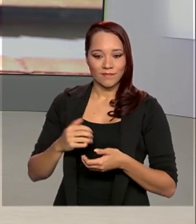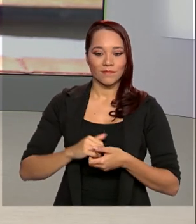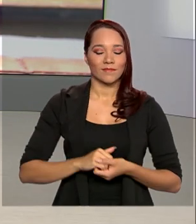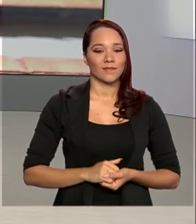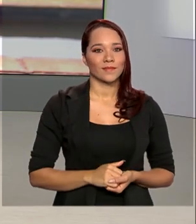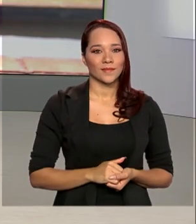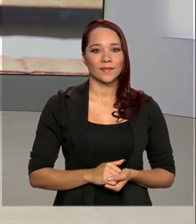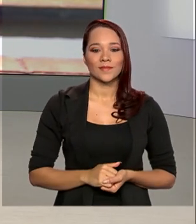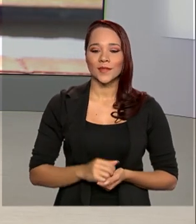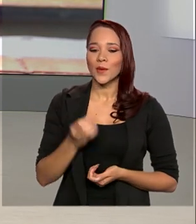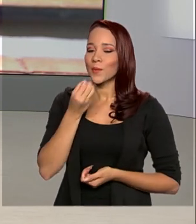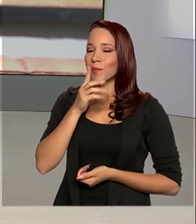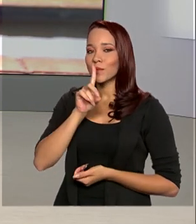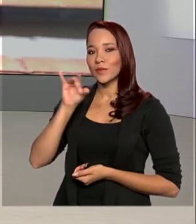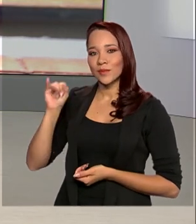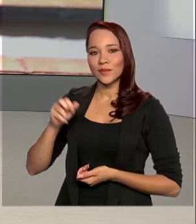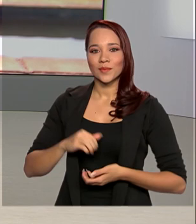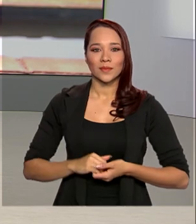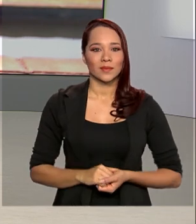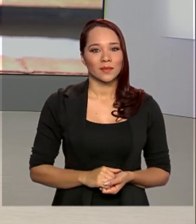informações pra gente. Márcia, bom dia.